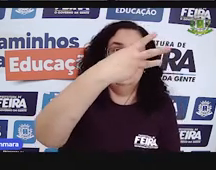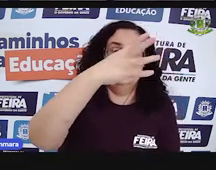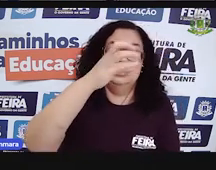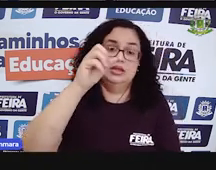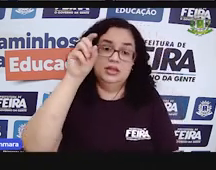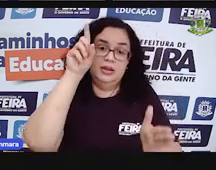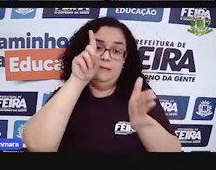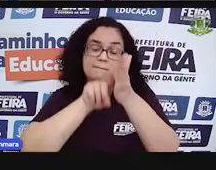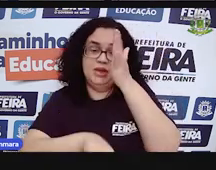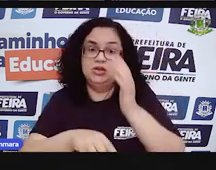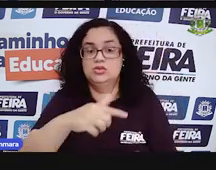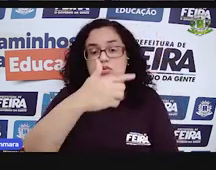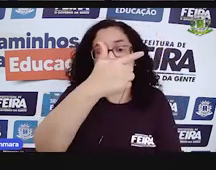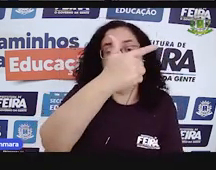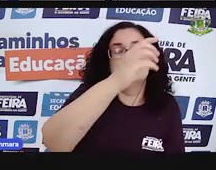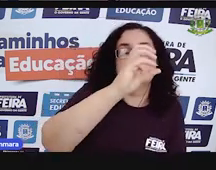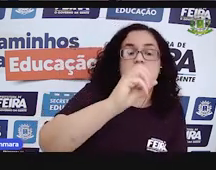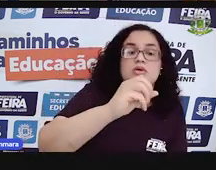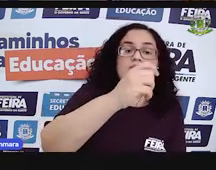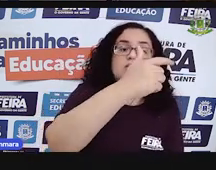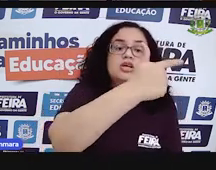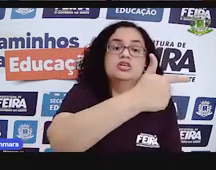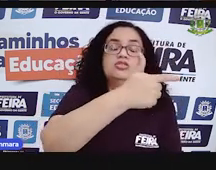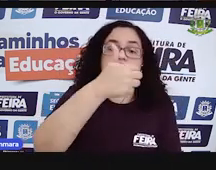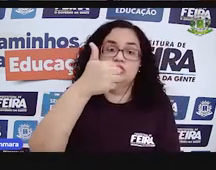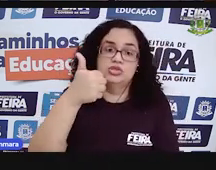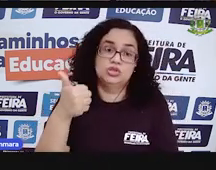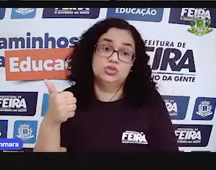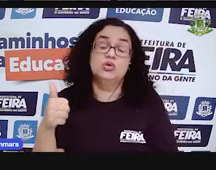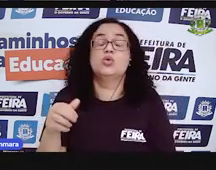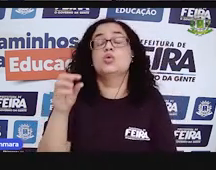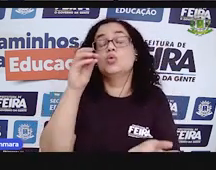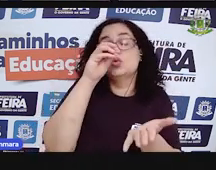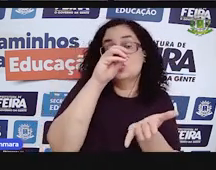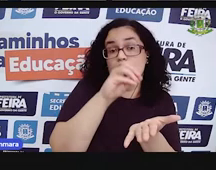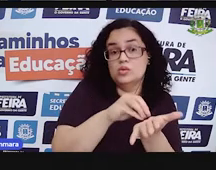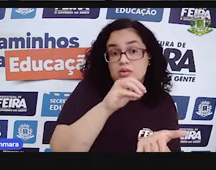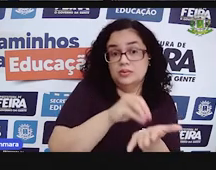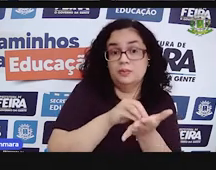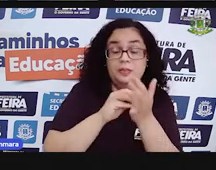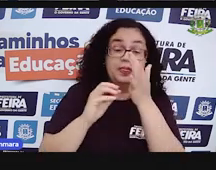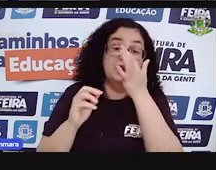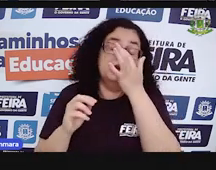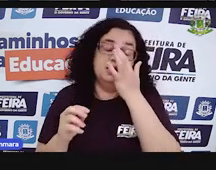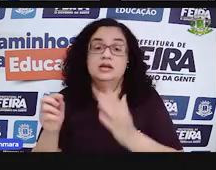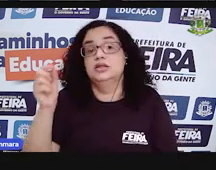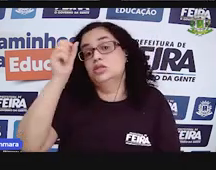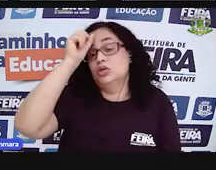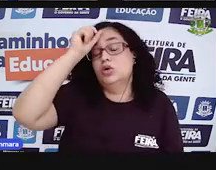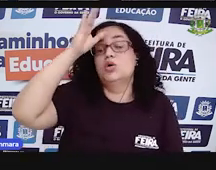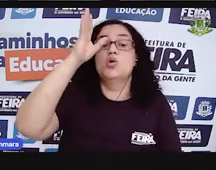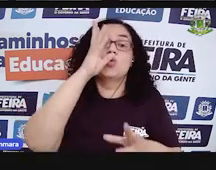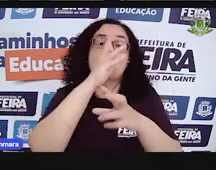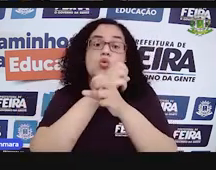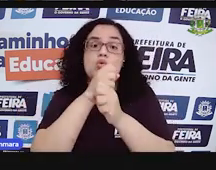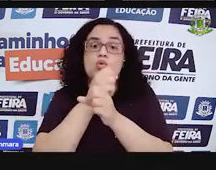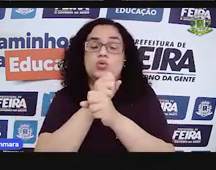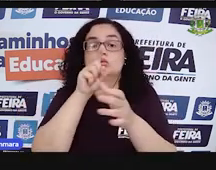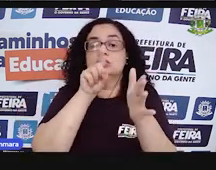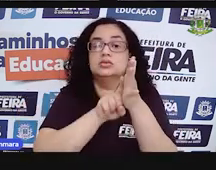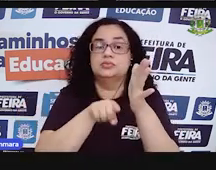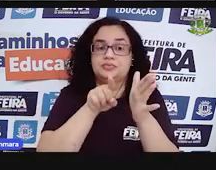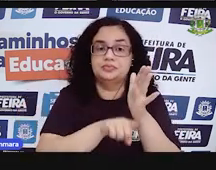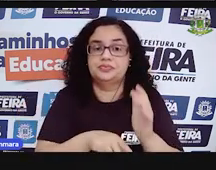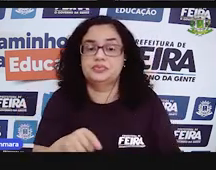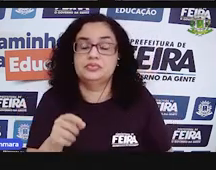2021. Tá? Então, esse quanto falta para dá a ideia de a gente usar a conta de menos. A nossa